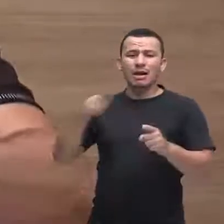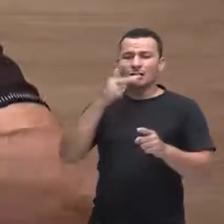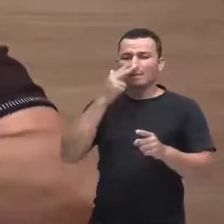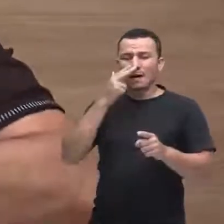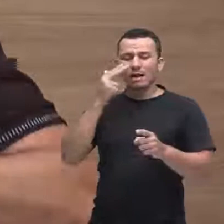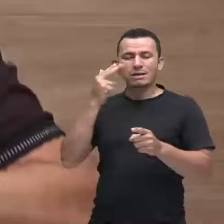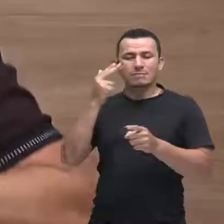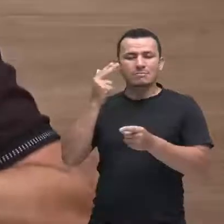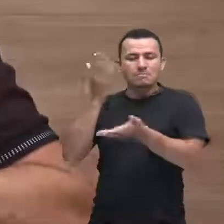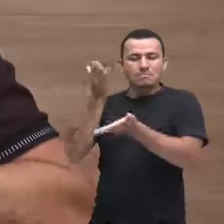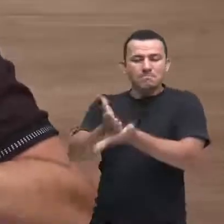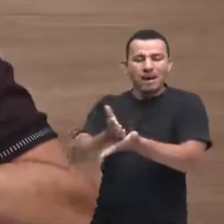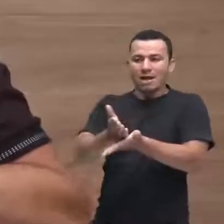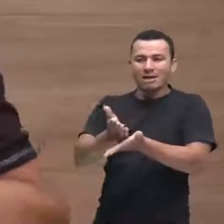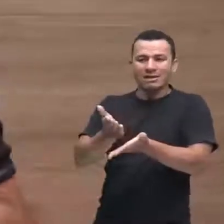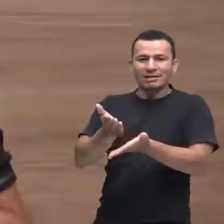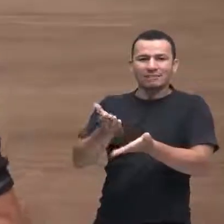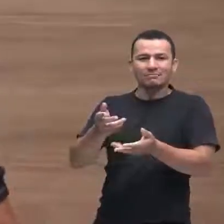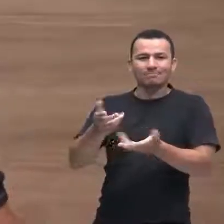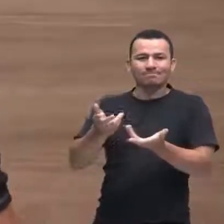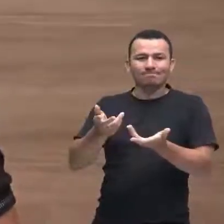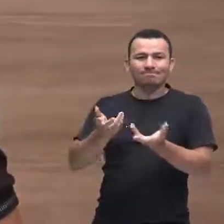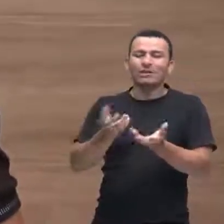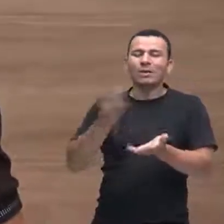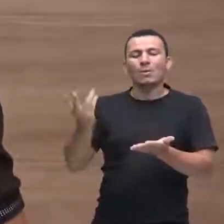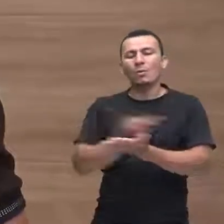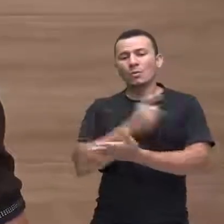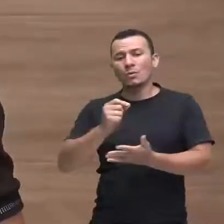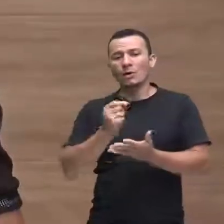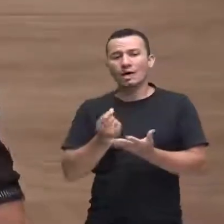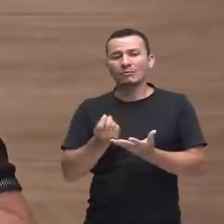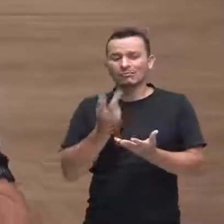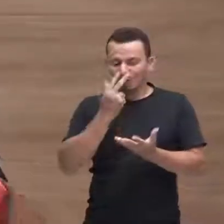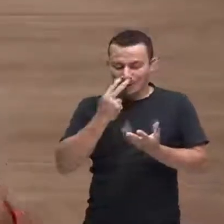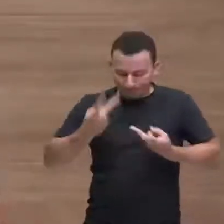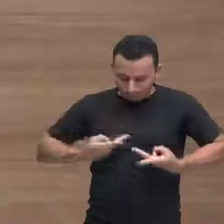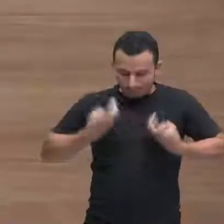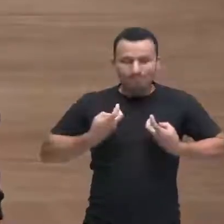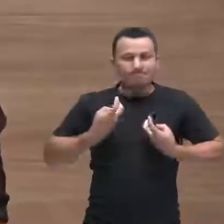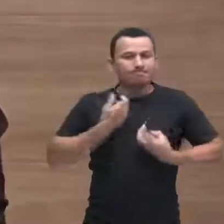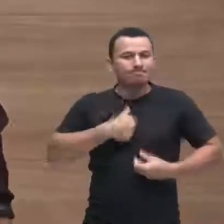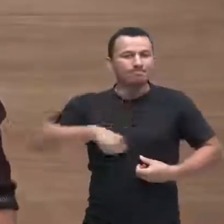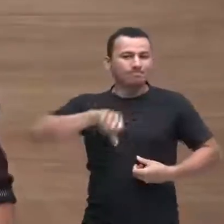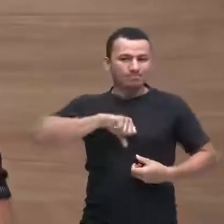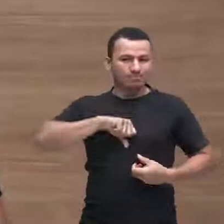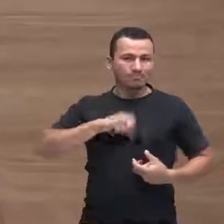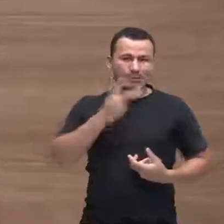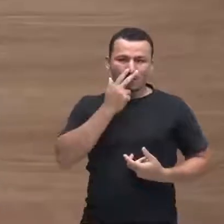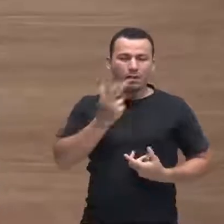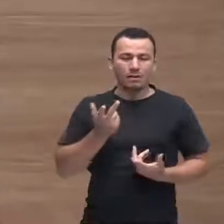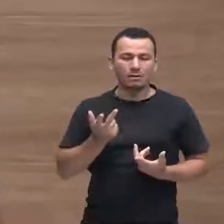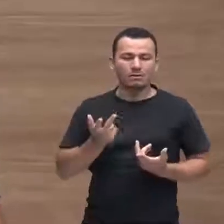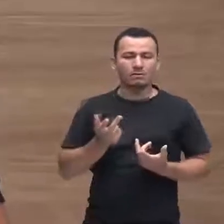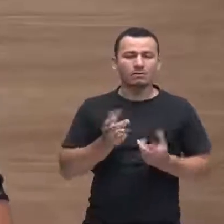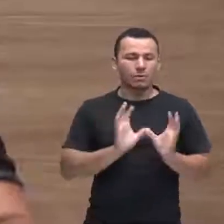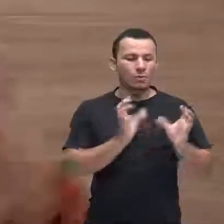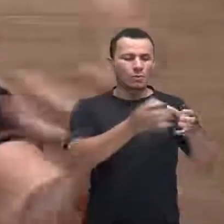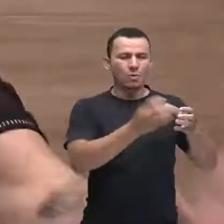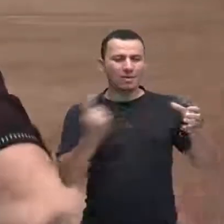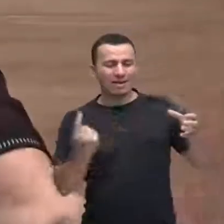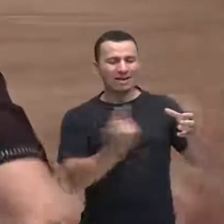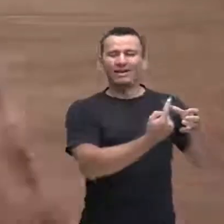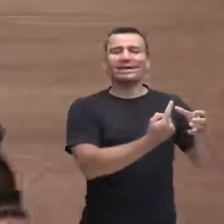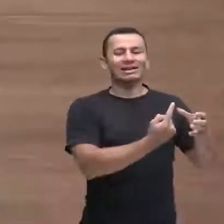objetivo e ele se lança para dentro dele mesmo ele não se sentia mais pertencendo nem àquele grupo da escola